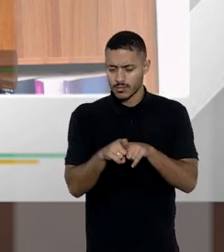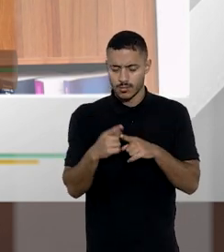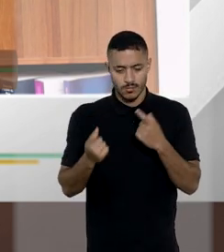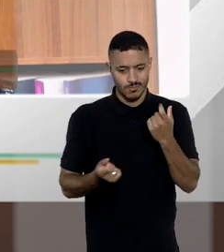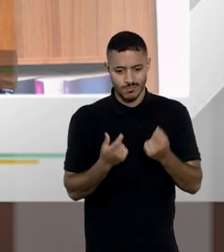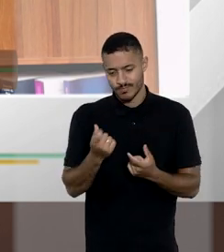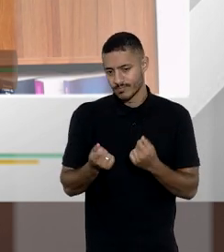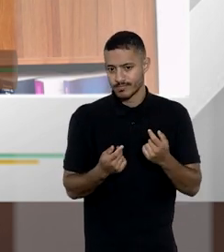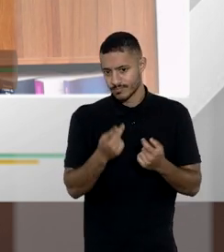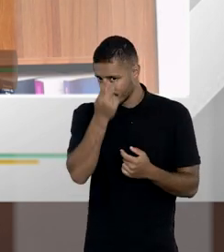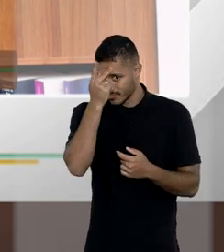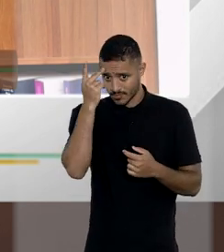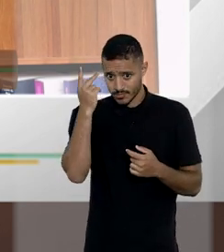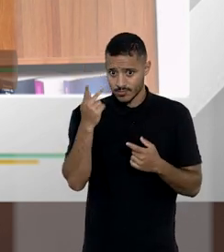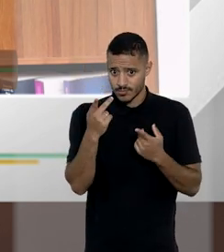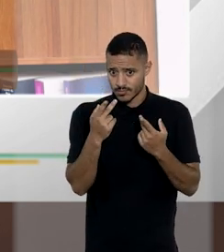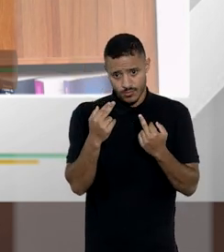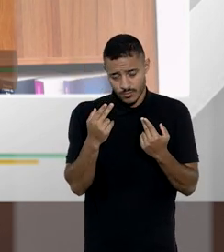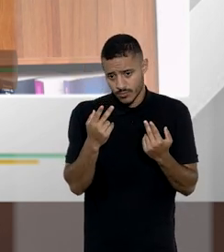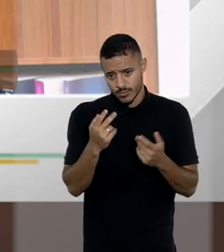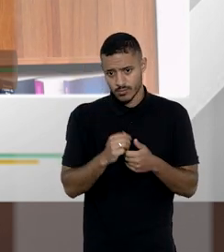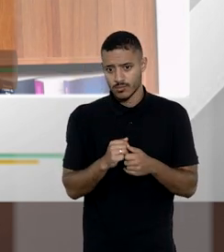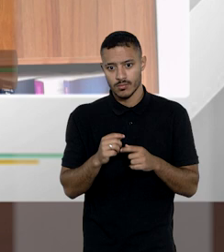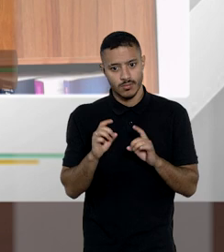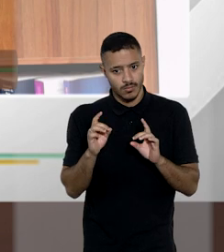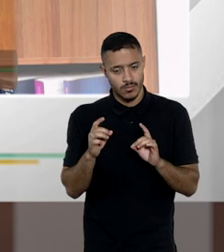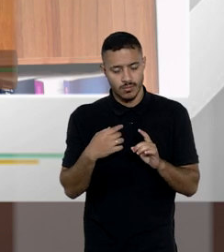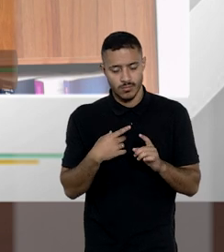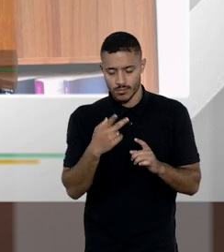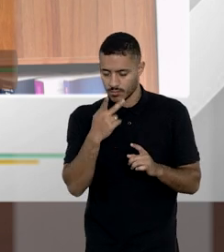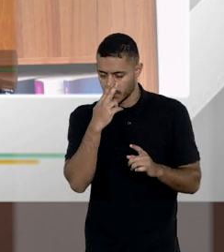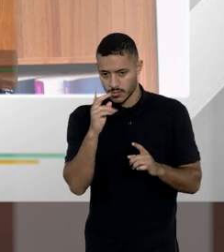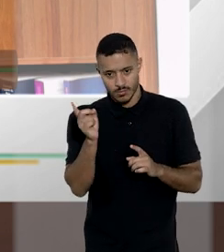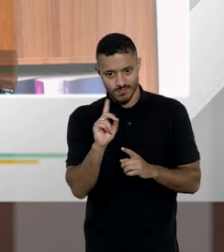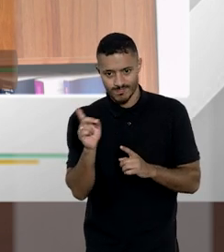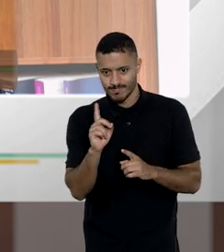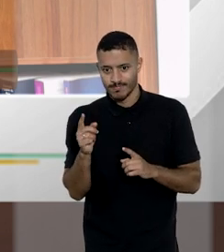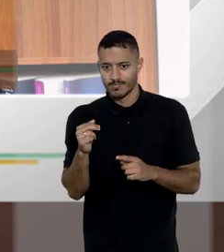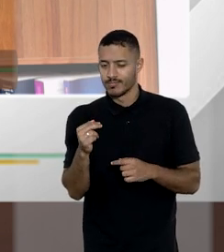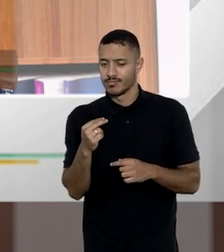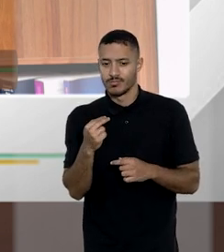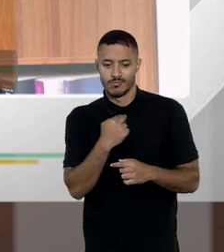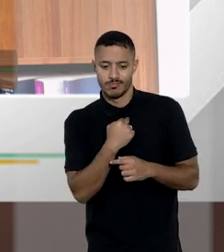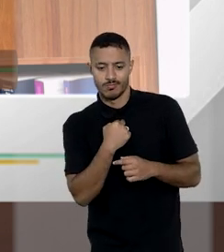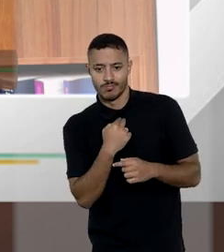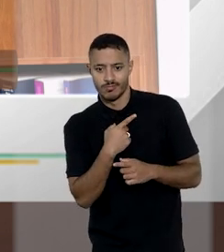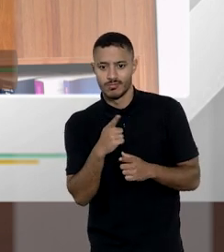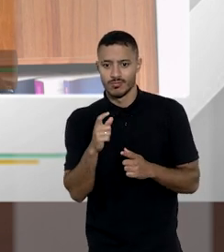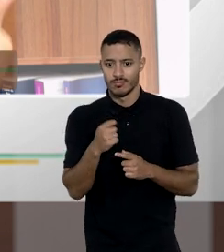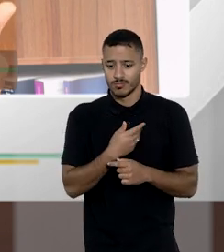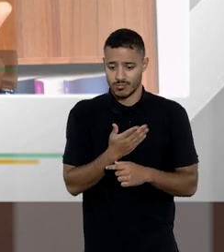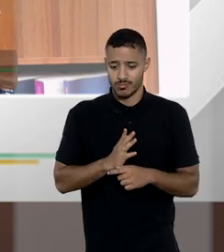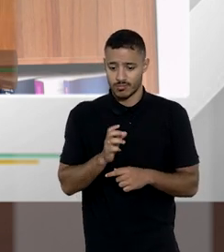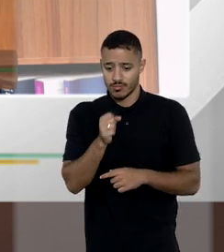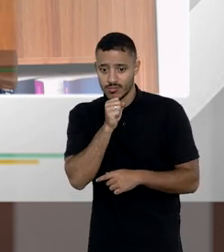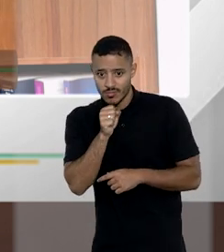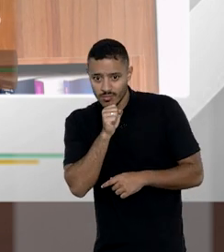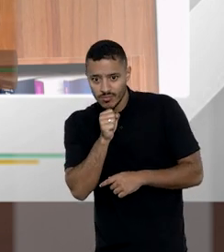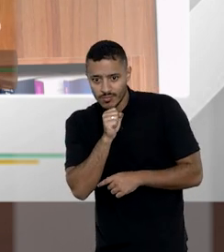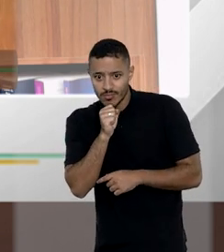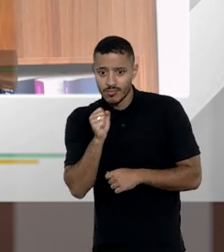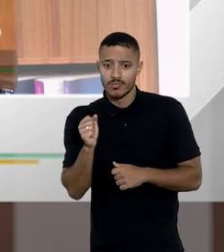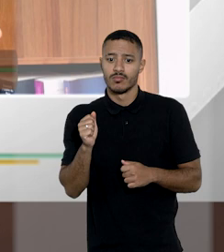tem muitas pessoas defendendo que seria a mesma natureza só que eu discordo não dá pra comparar o que as nossas avós